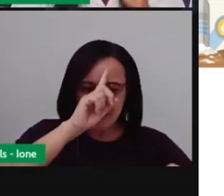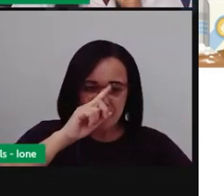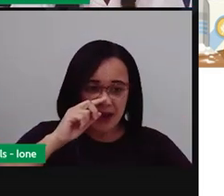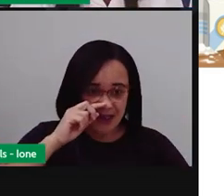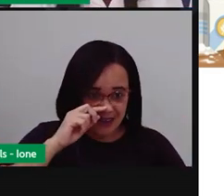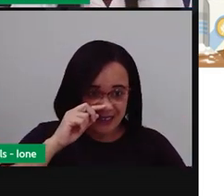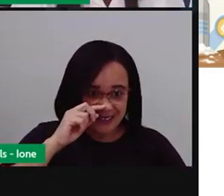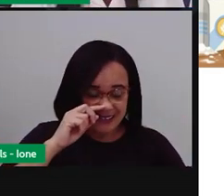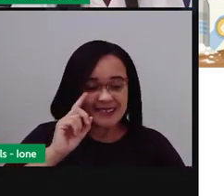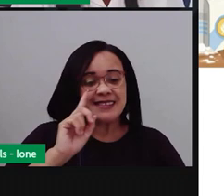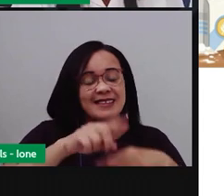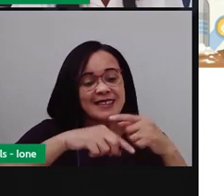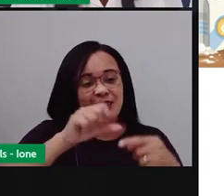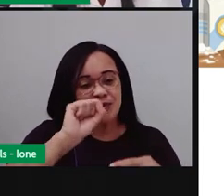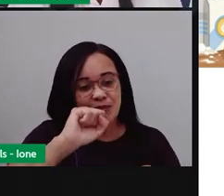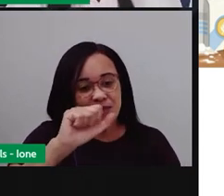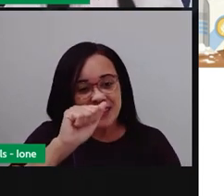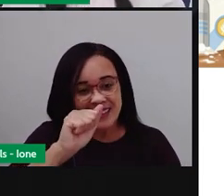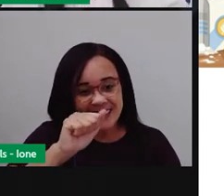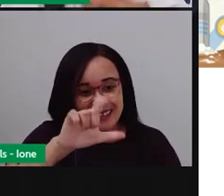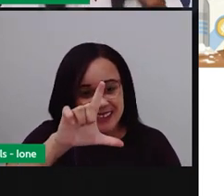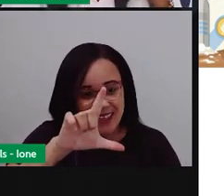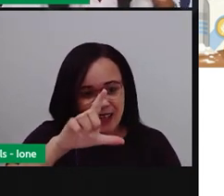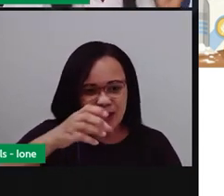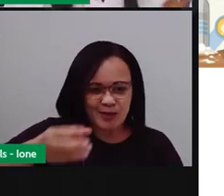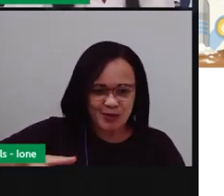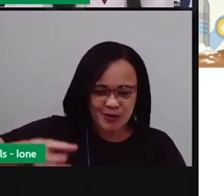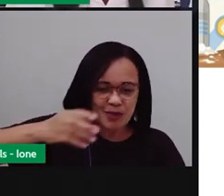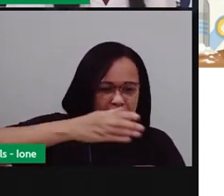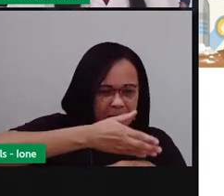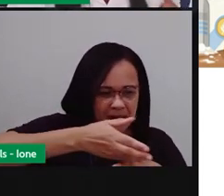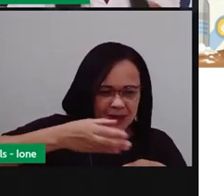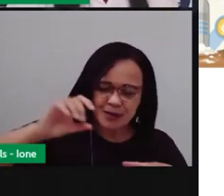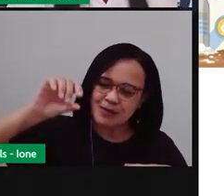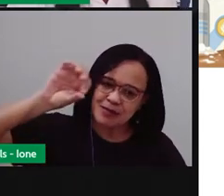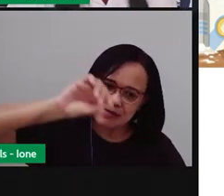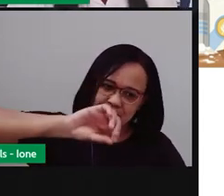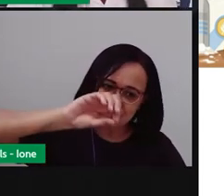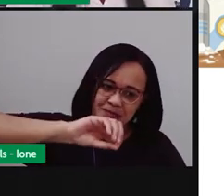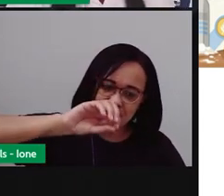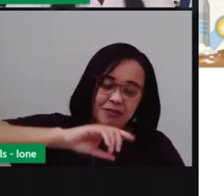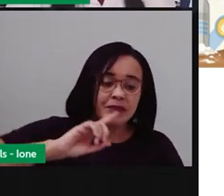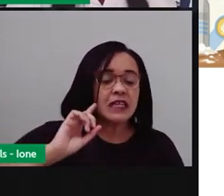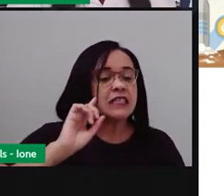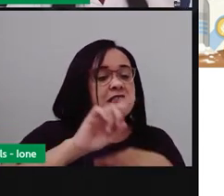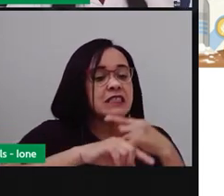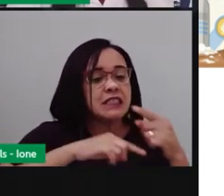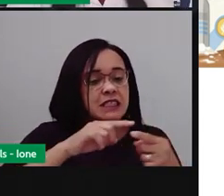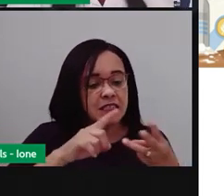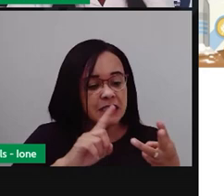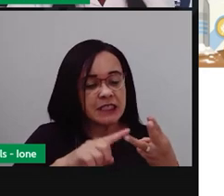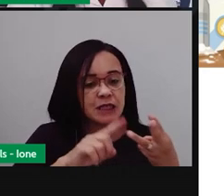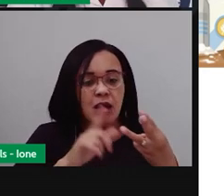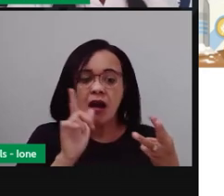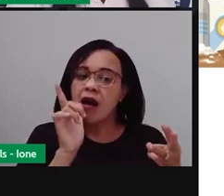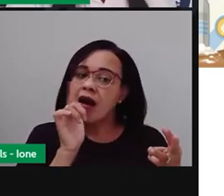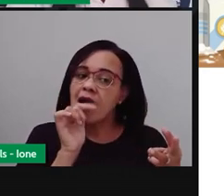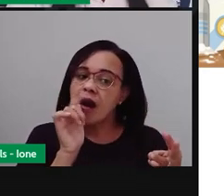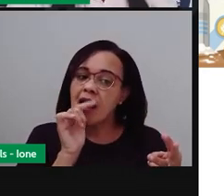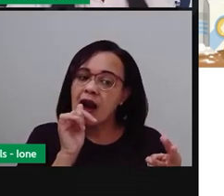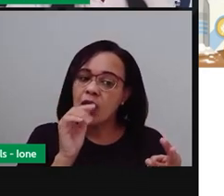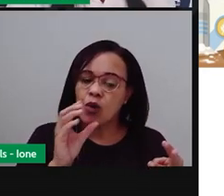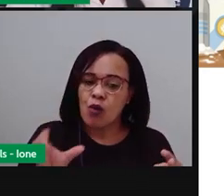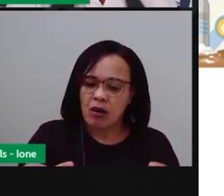É a primeira coisa a fazer. O segundo passo é adicionar água aos poucos